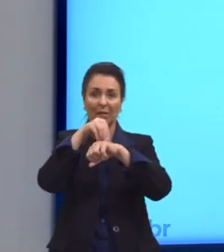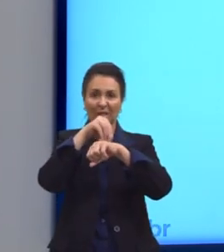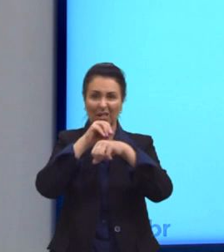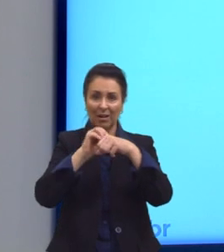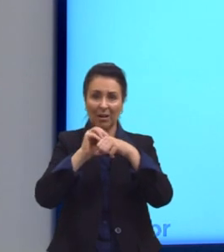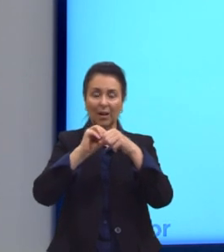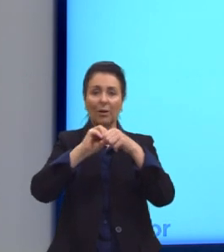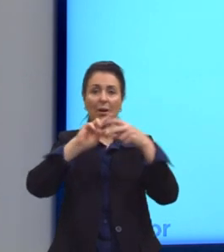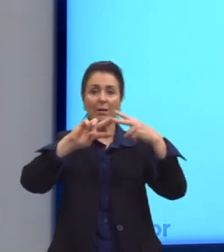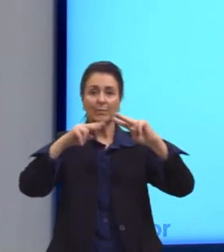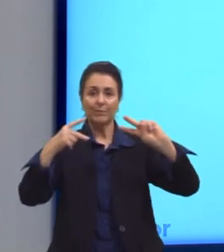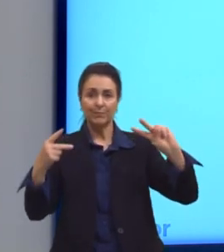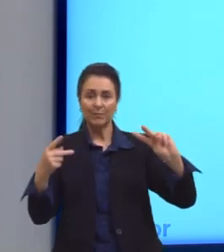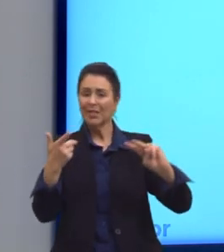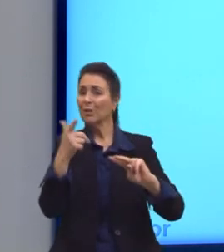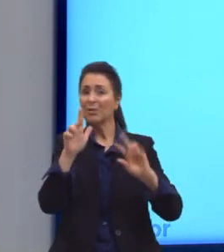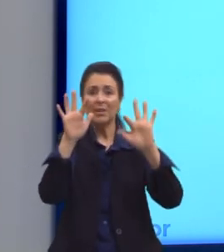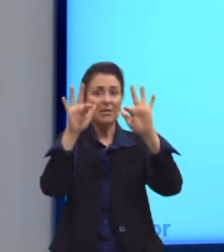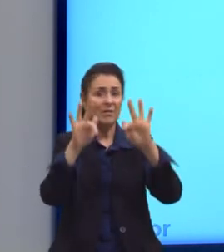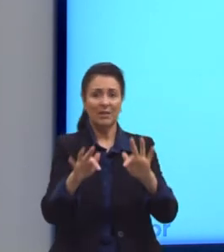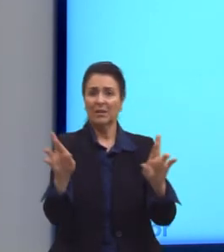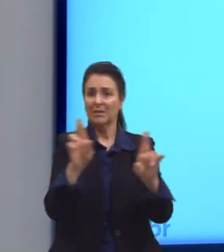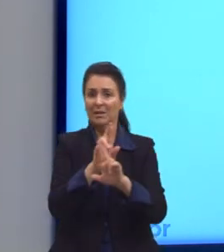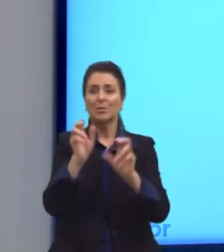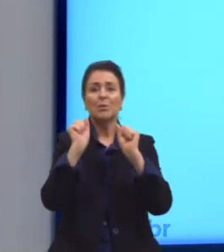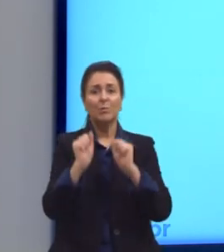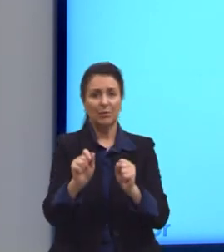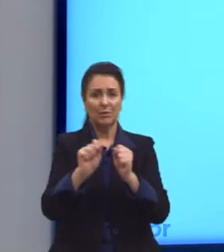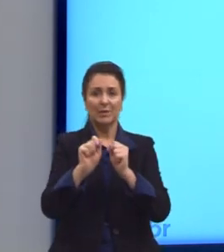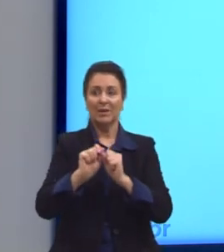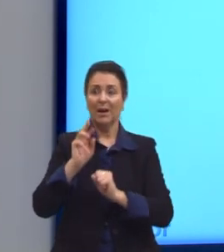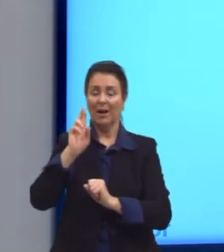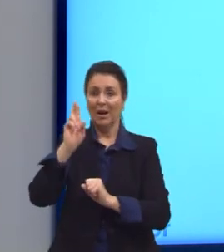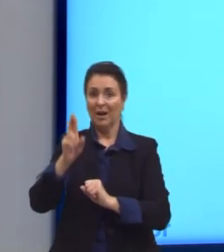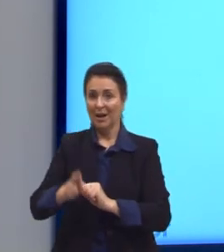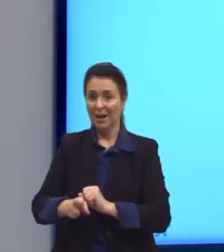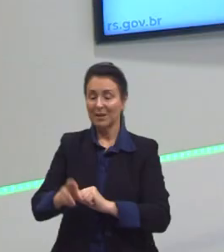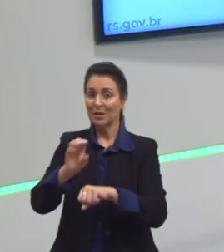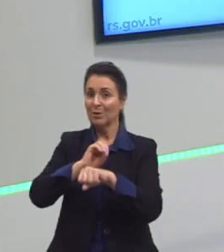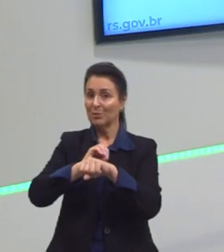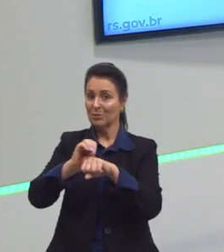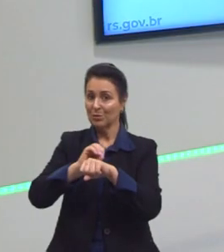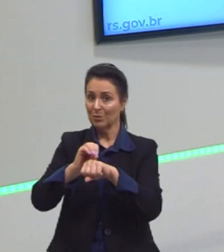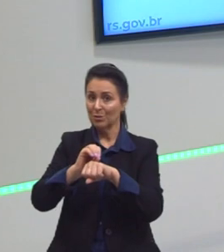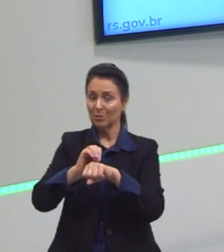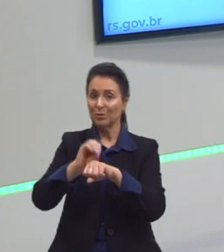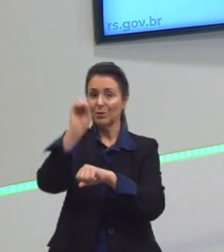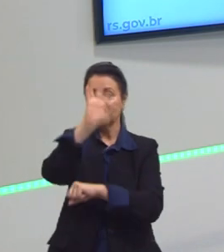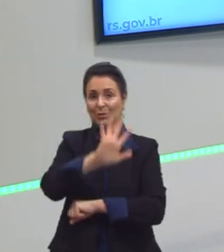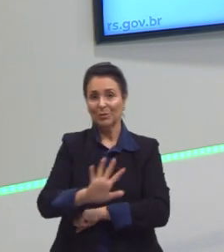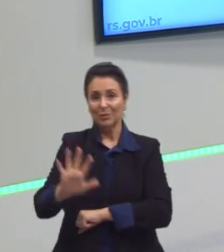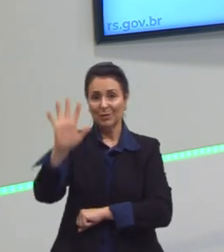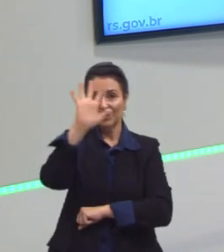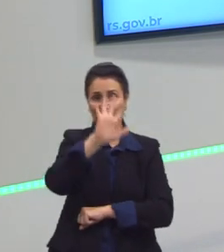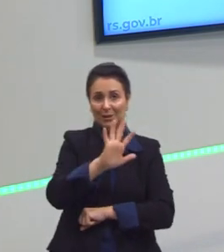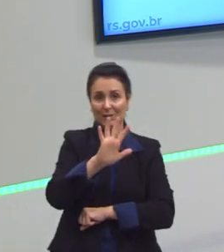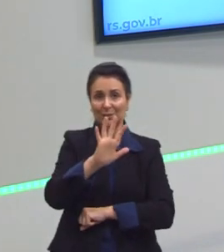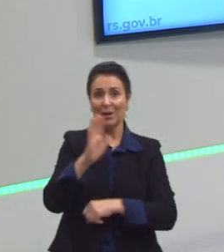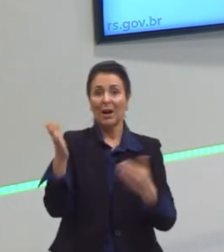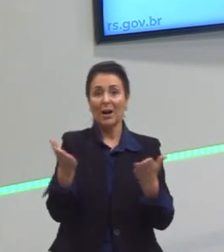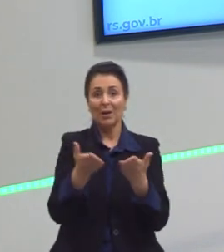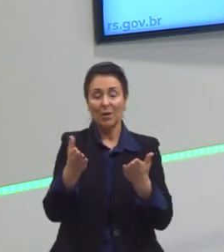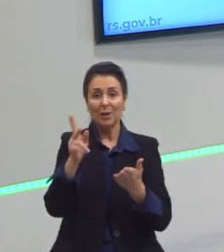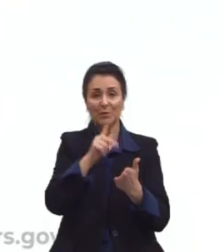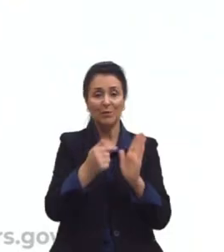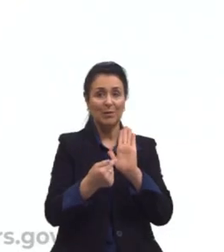infinitas as relações que podem ser feitas entre a razão de ouro e o universo. Então, agora, eu trouxe